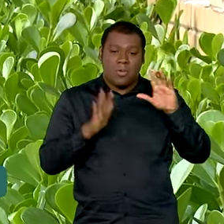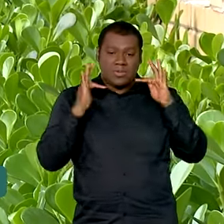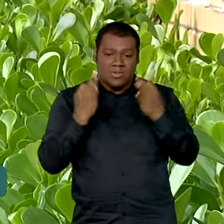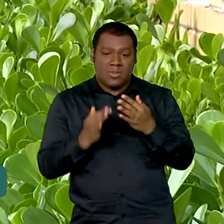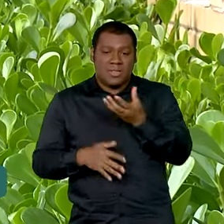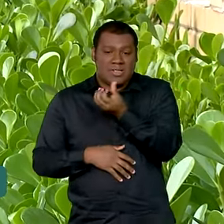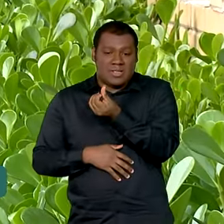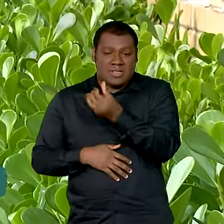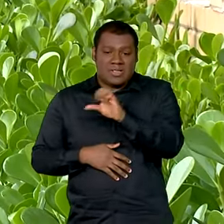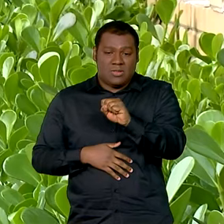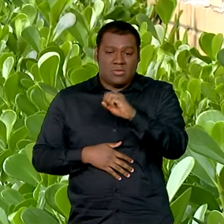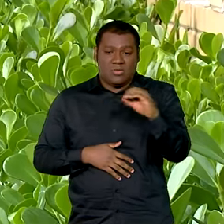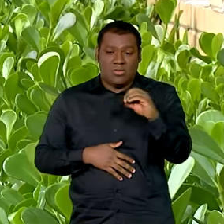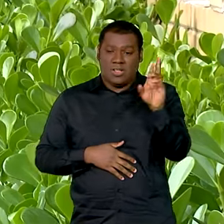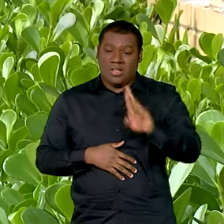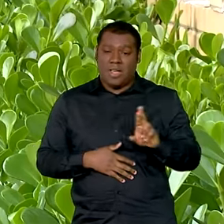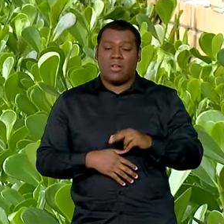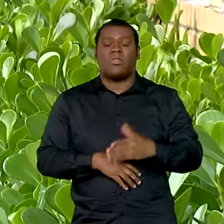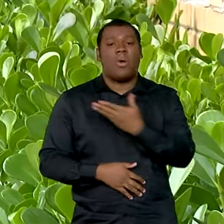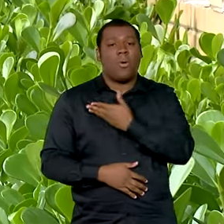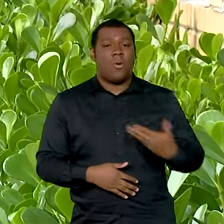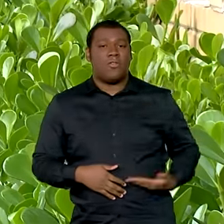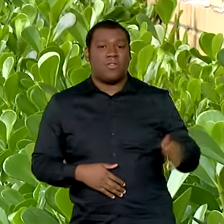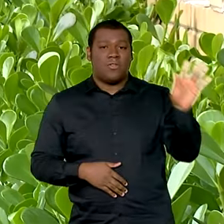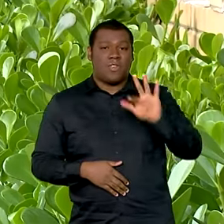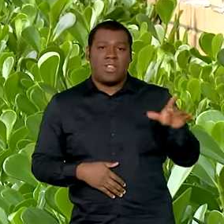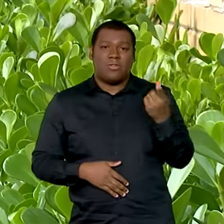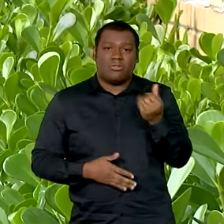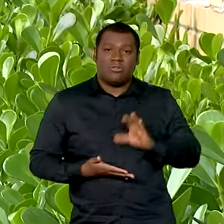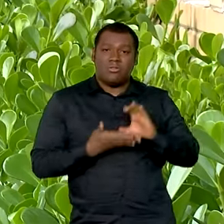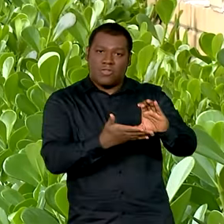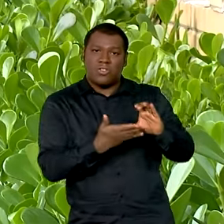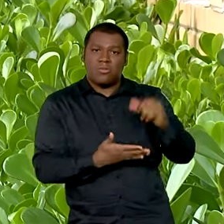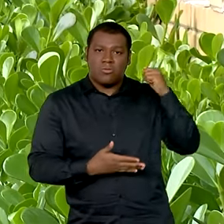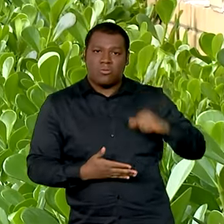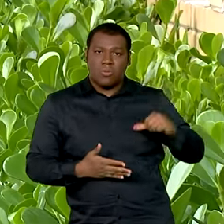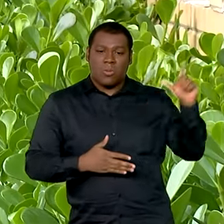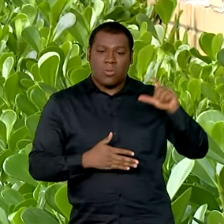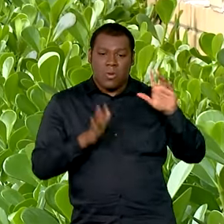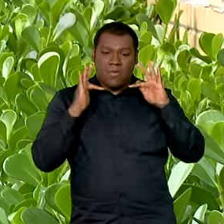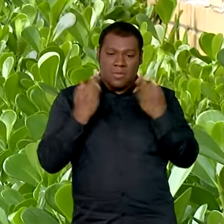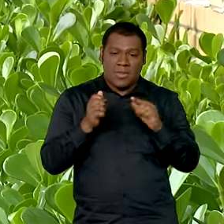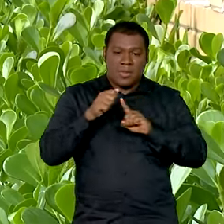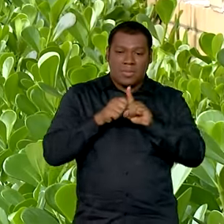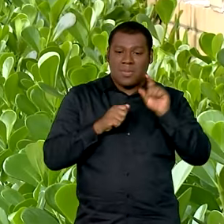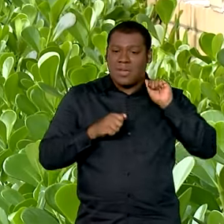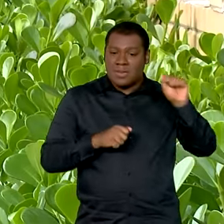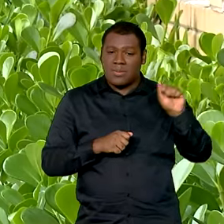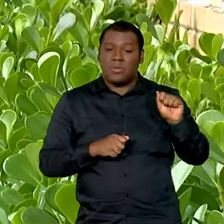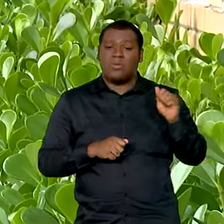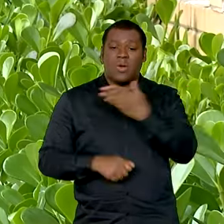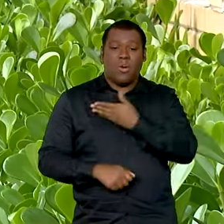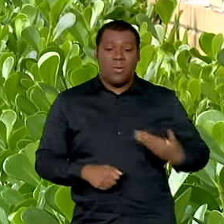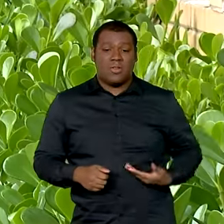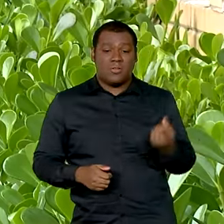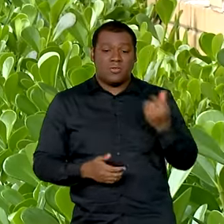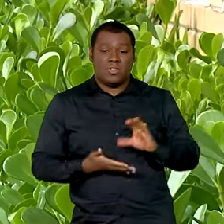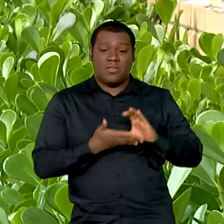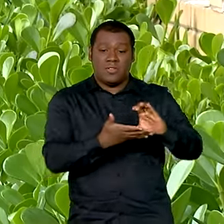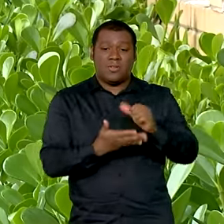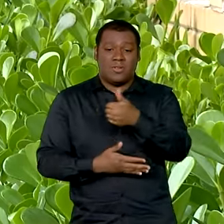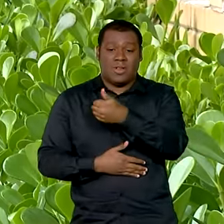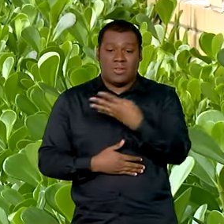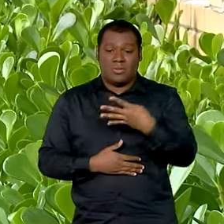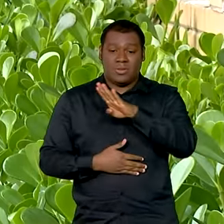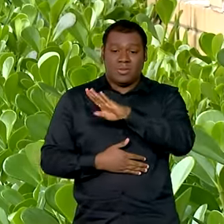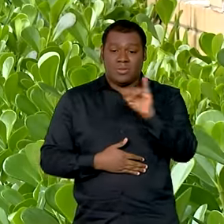centavos. O investimento do governo federal no Bolsa Família neste mês de abril é de cerca de 14 bilhões de